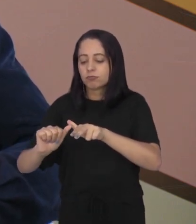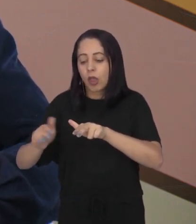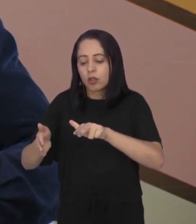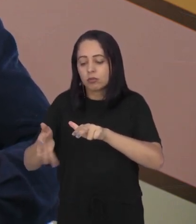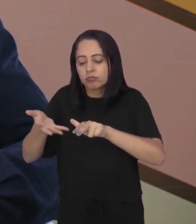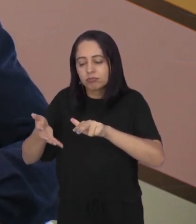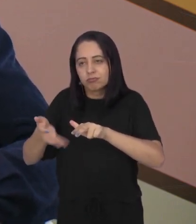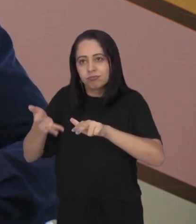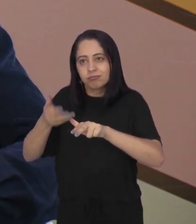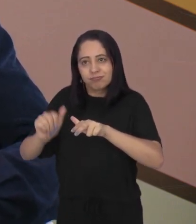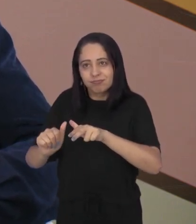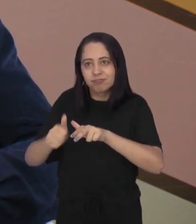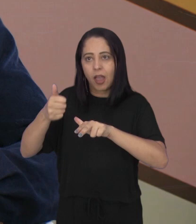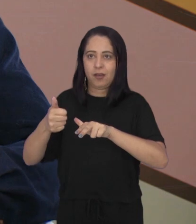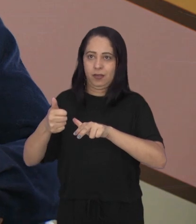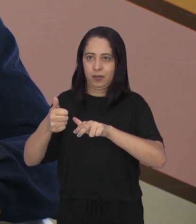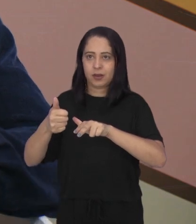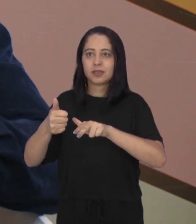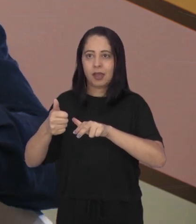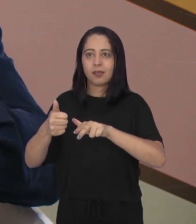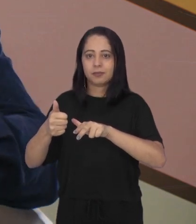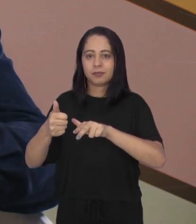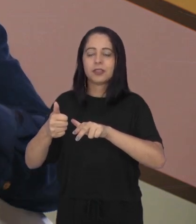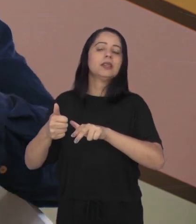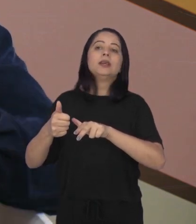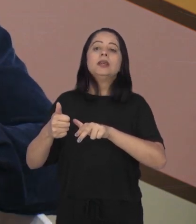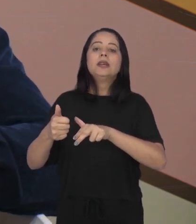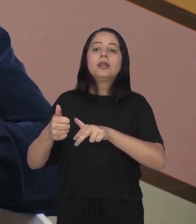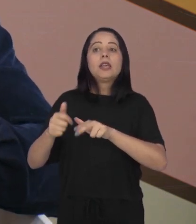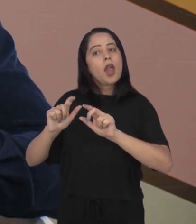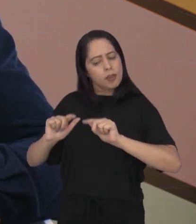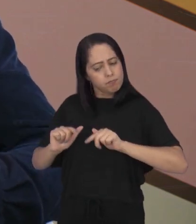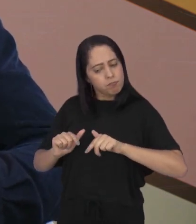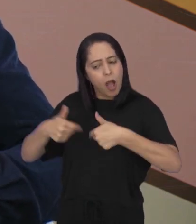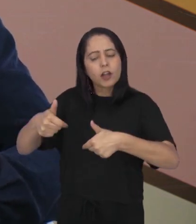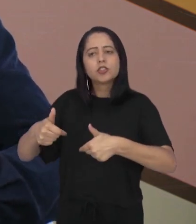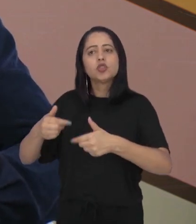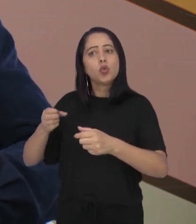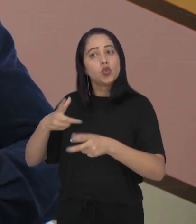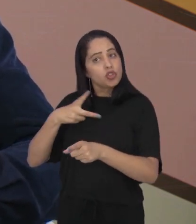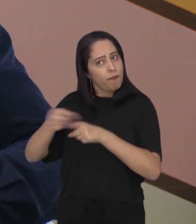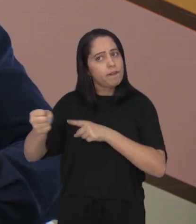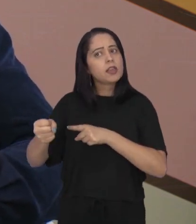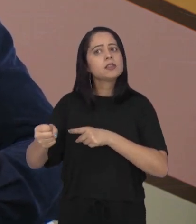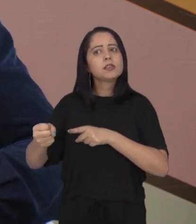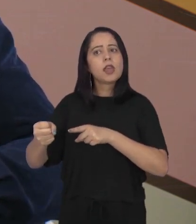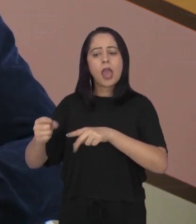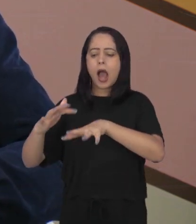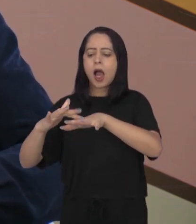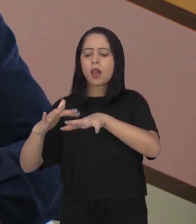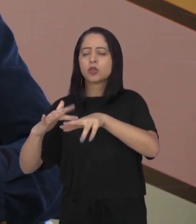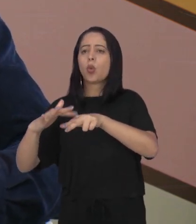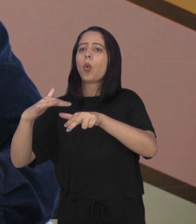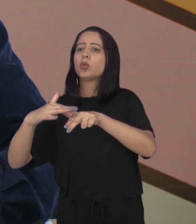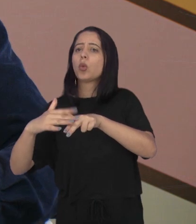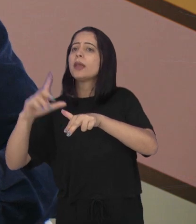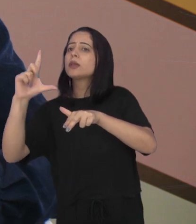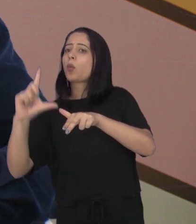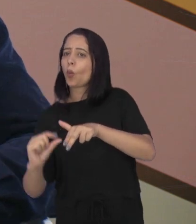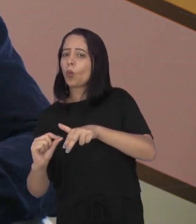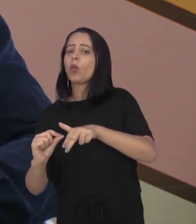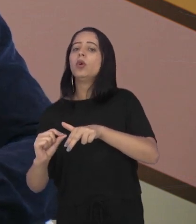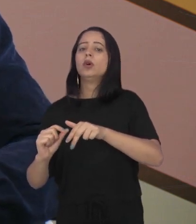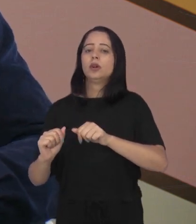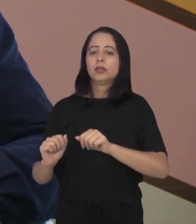de resgatar essa subjetividade, de resgatar os recursos internos que a pessoa tem, a enfrentar e lidar com esse desafio que